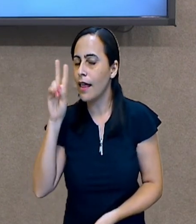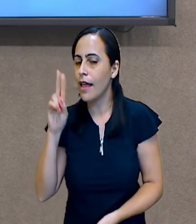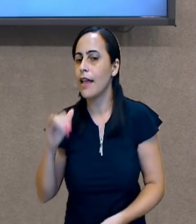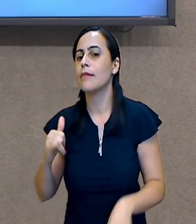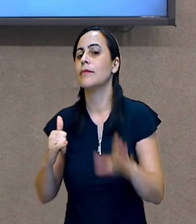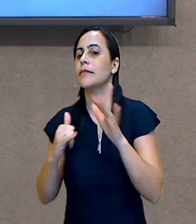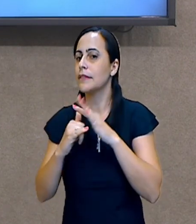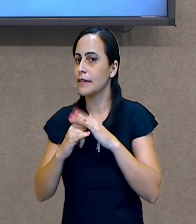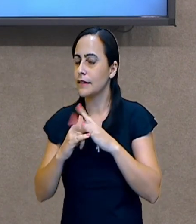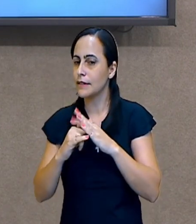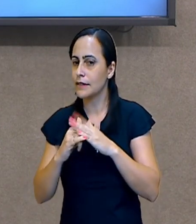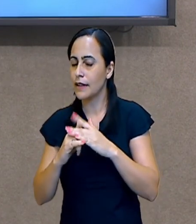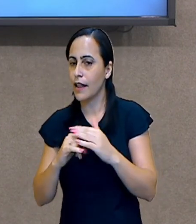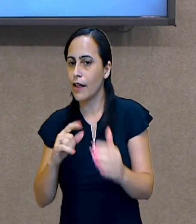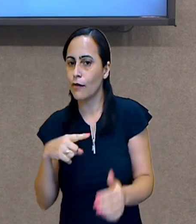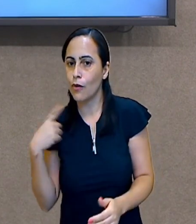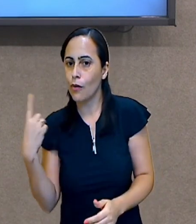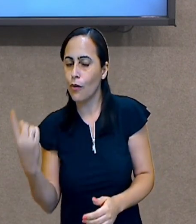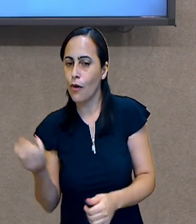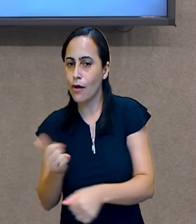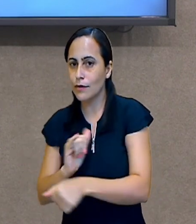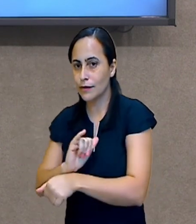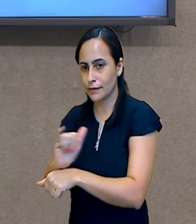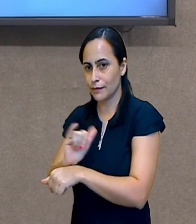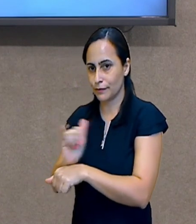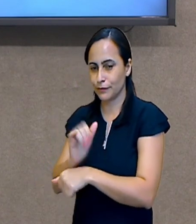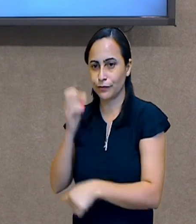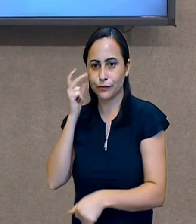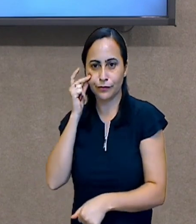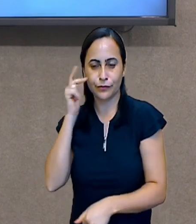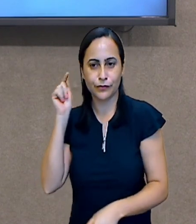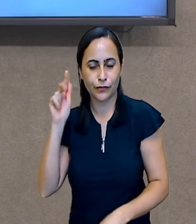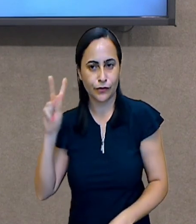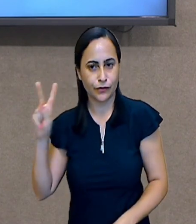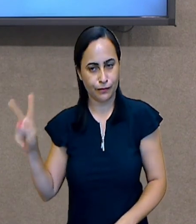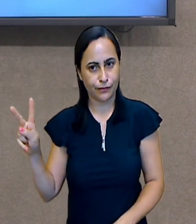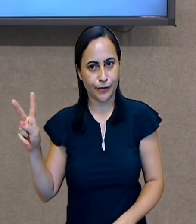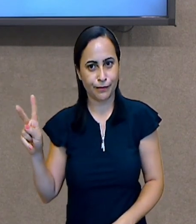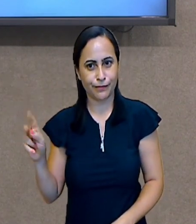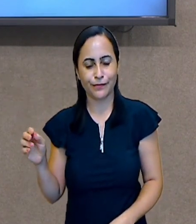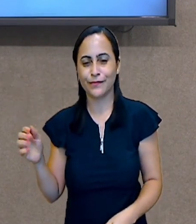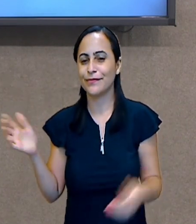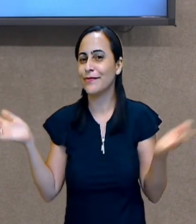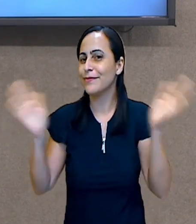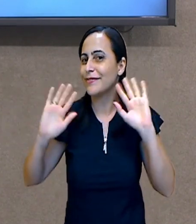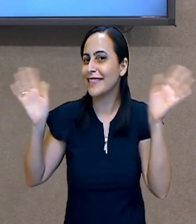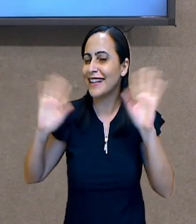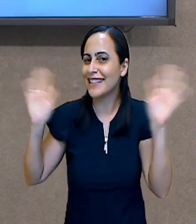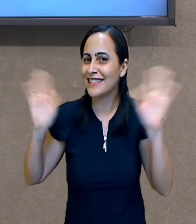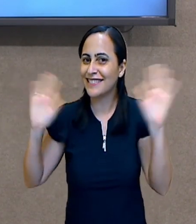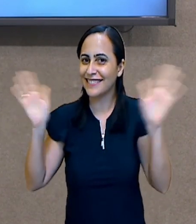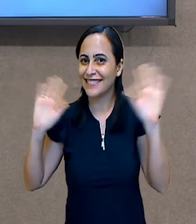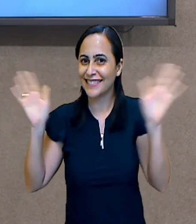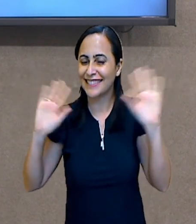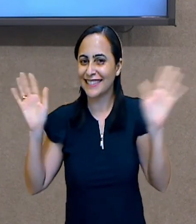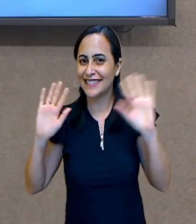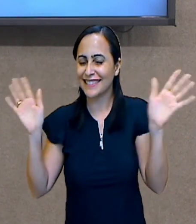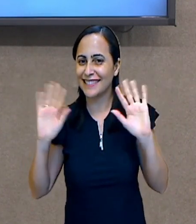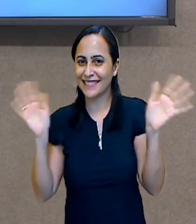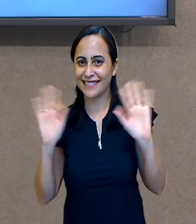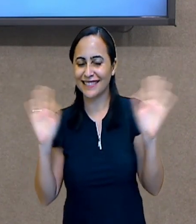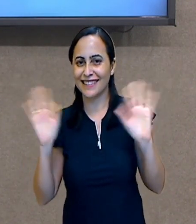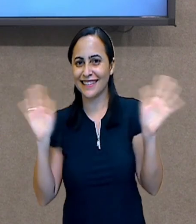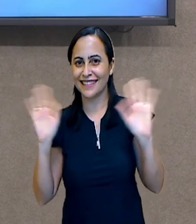de se inscrever no nosso canal YouTube SMEDGV. Eu fico por aqui. Beijos, crianças. Até